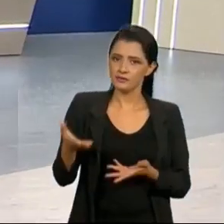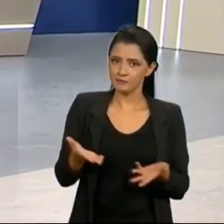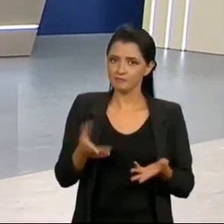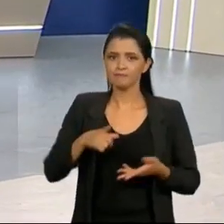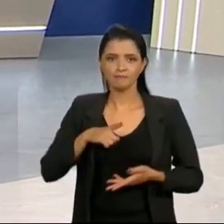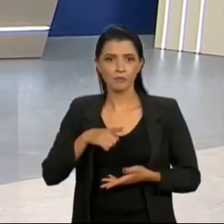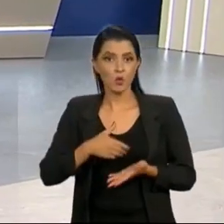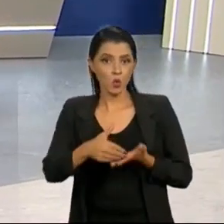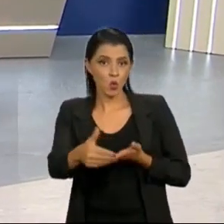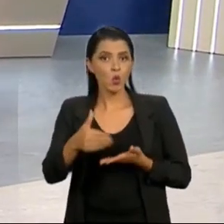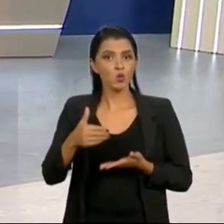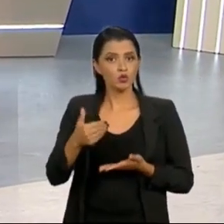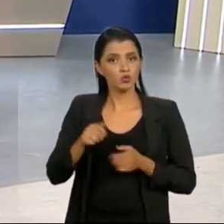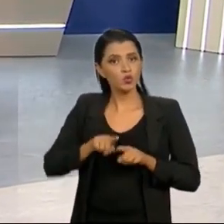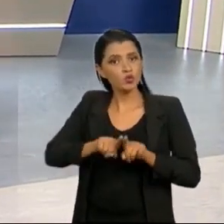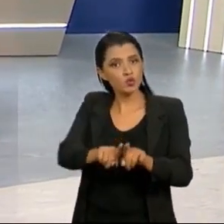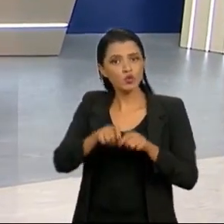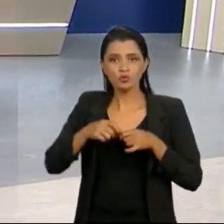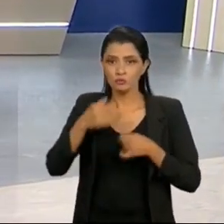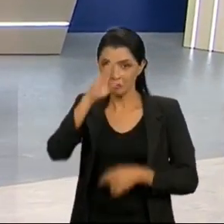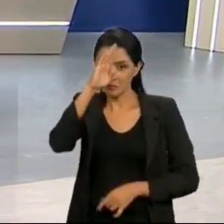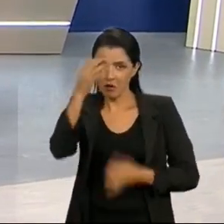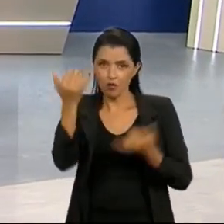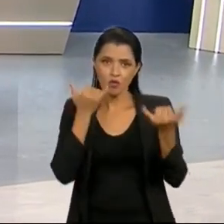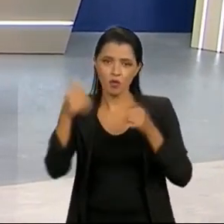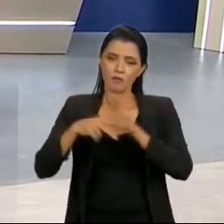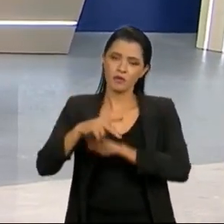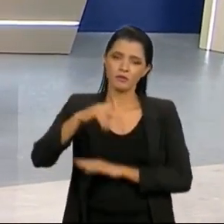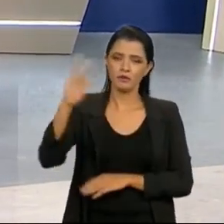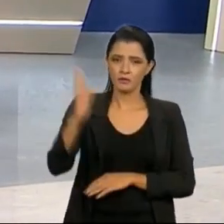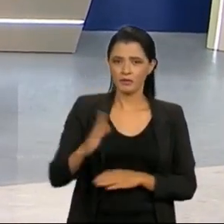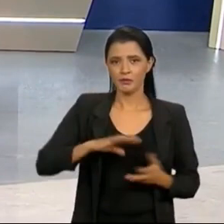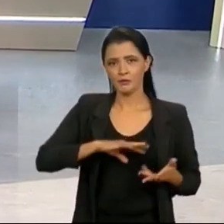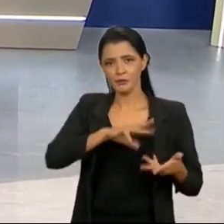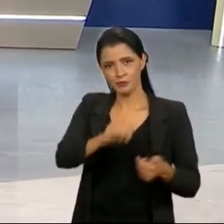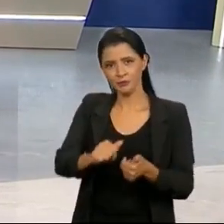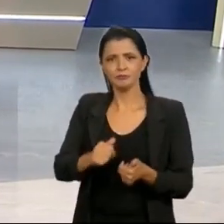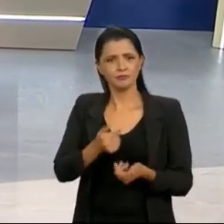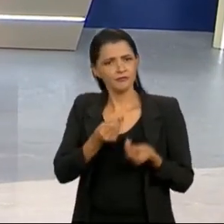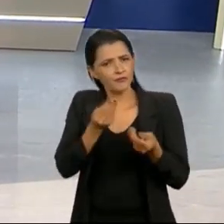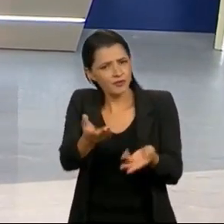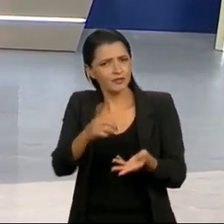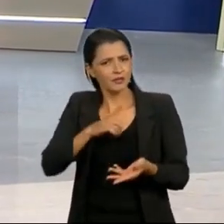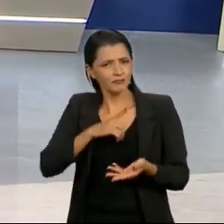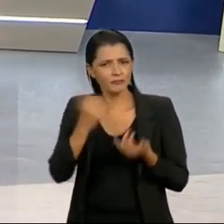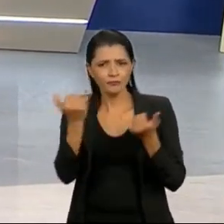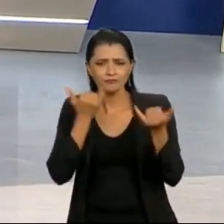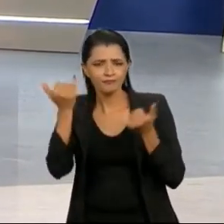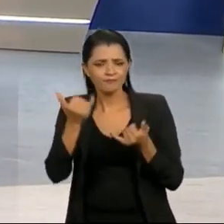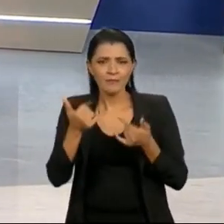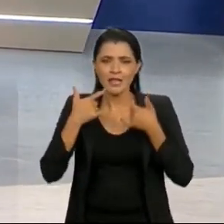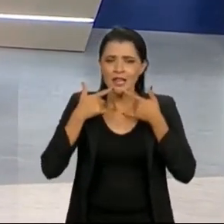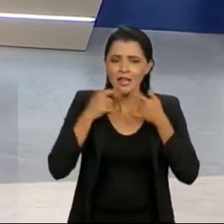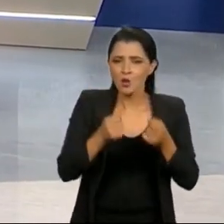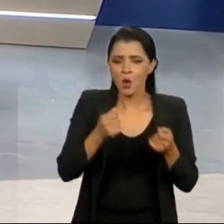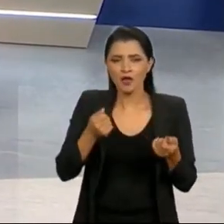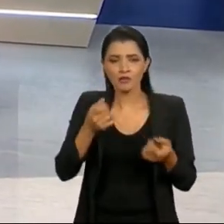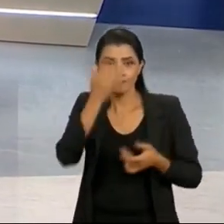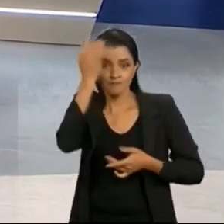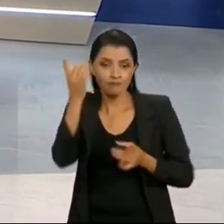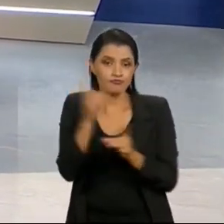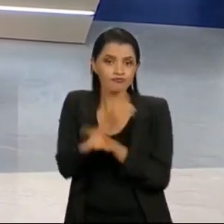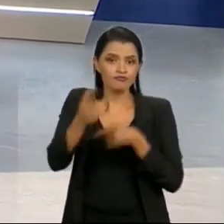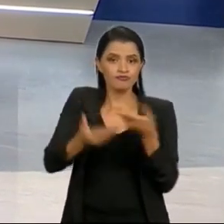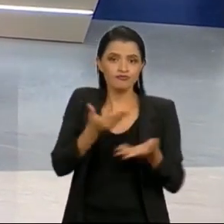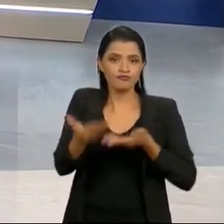A partir de hoje, vamos juntos com as principais notícias do Brasil e do mundo. Levando até você a notícia numa linguagem dinâmica para que